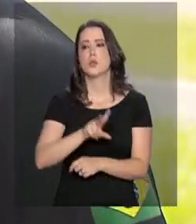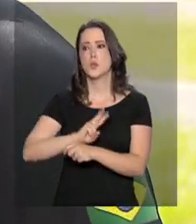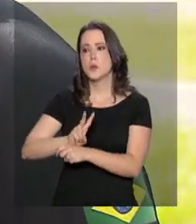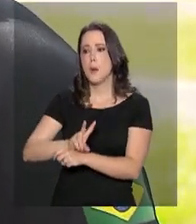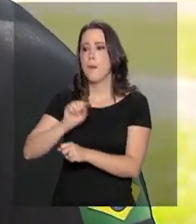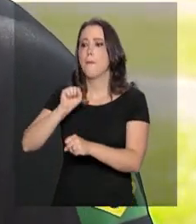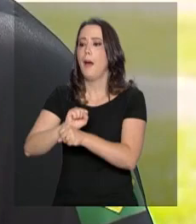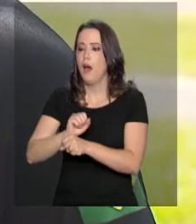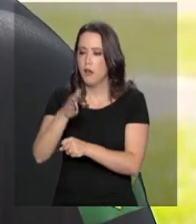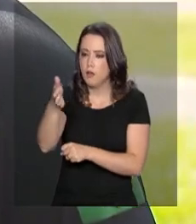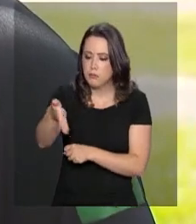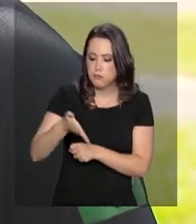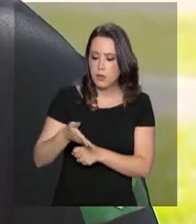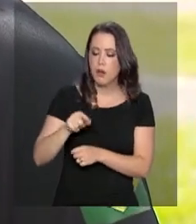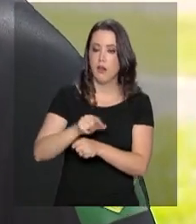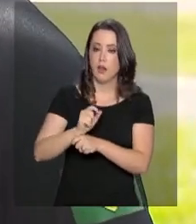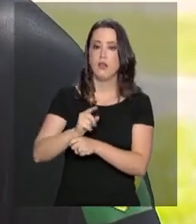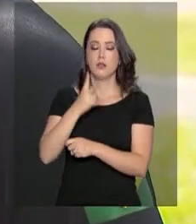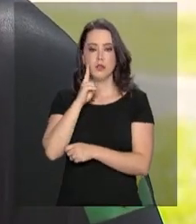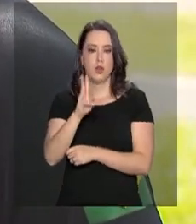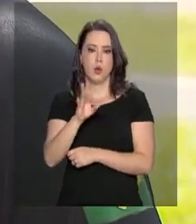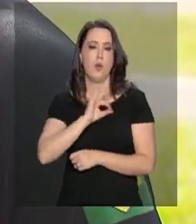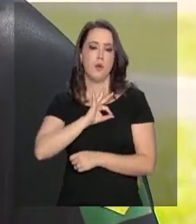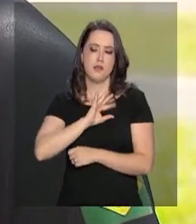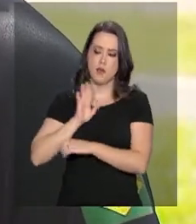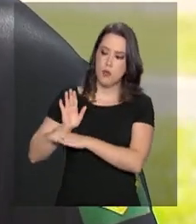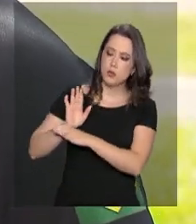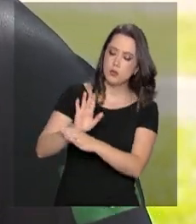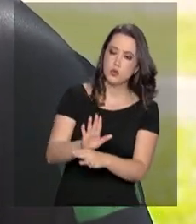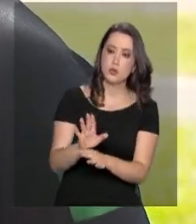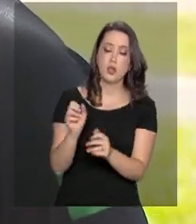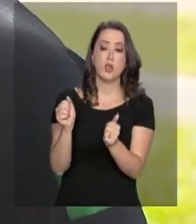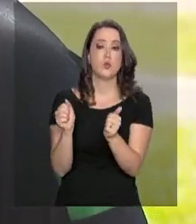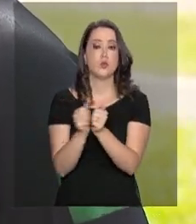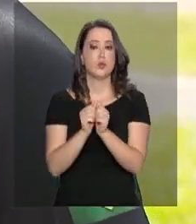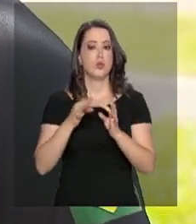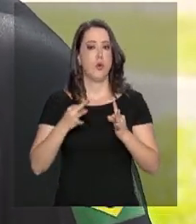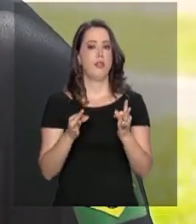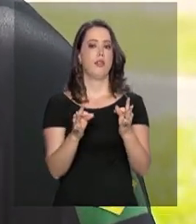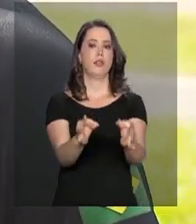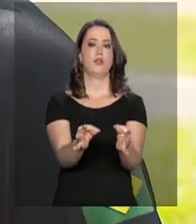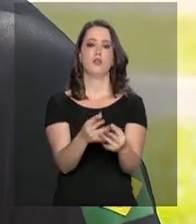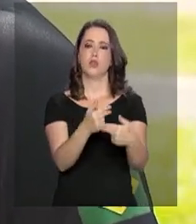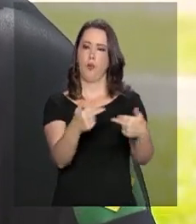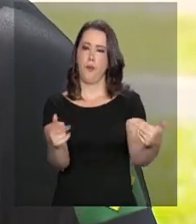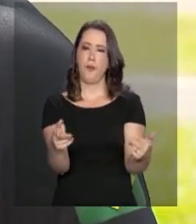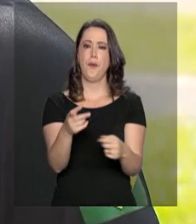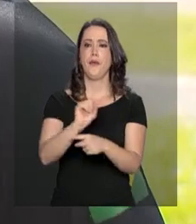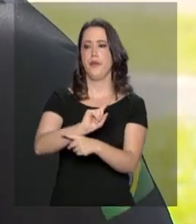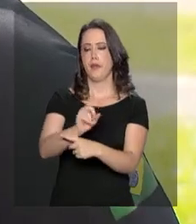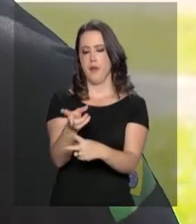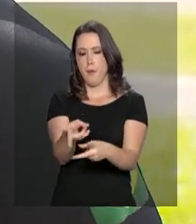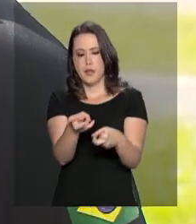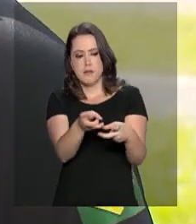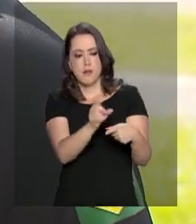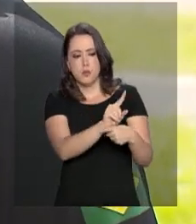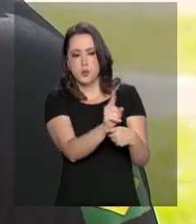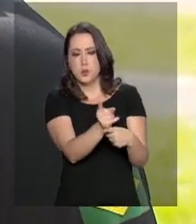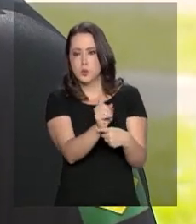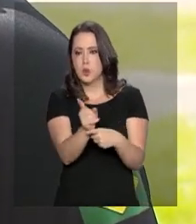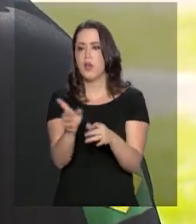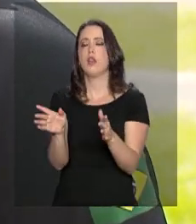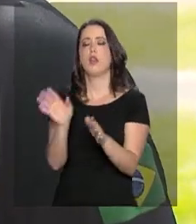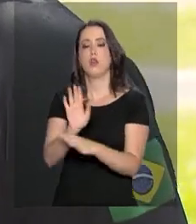Então, o policial ficou mais disponível para isso, ajudado, lógico, pela tecnologia. Nós temos sistemas móveis, radares, que ajudam na fiscalização também.